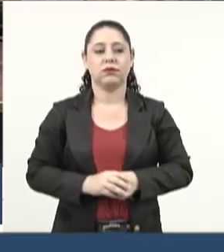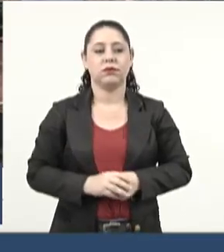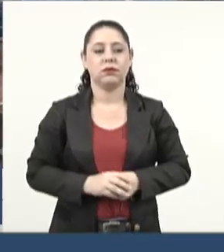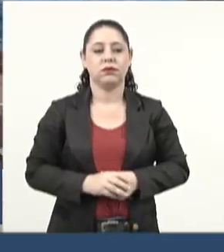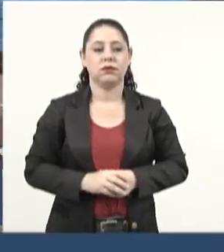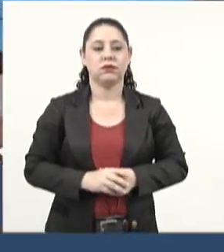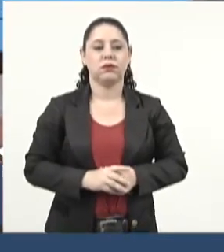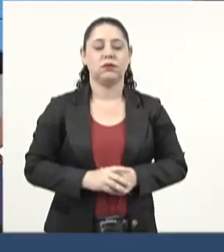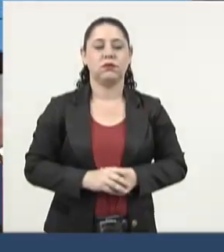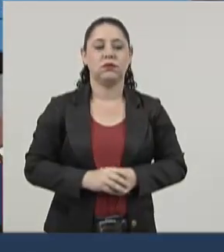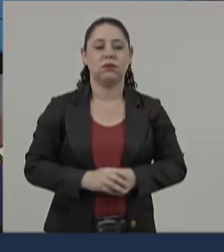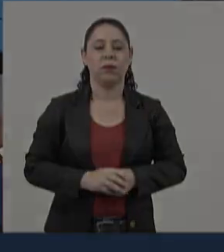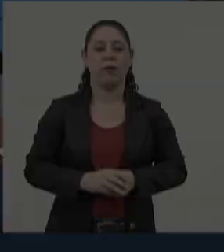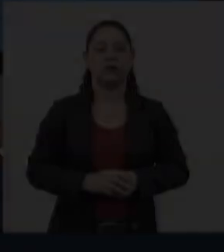Obrigado. Obrigado.